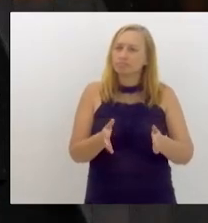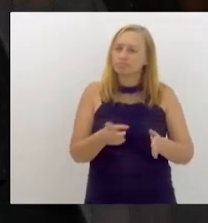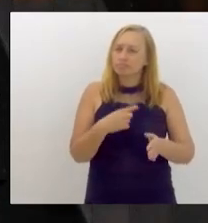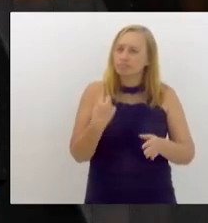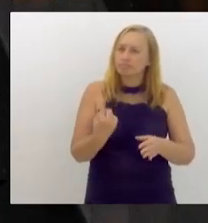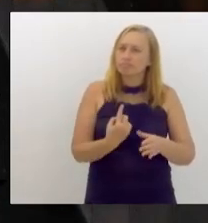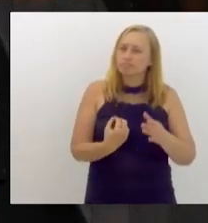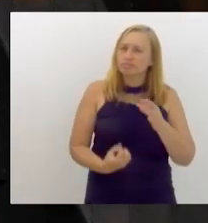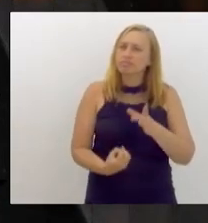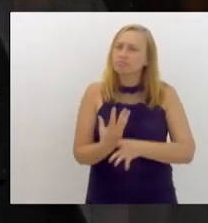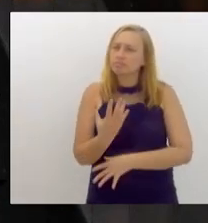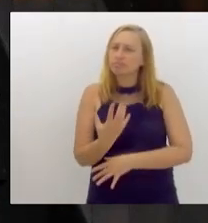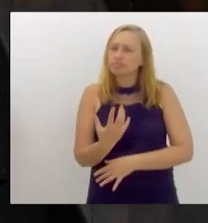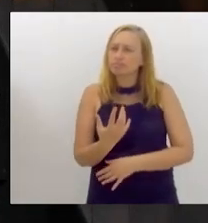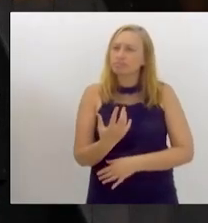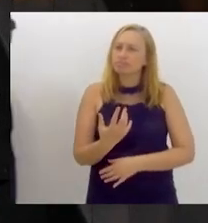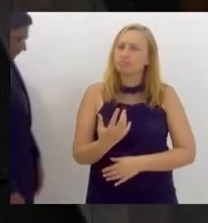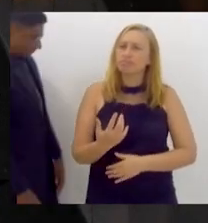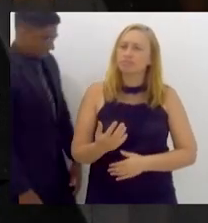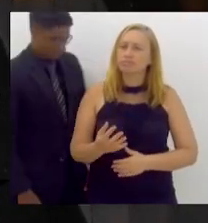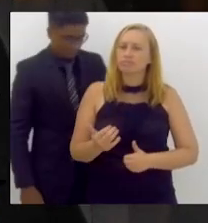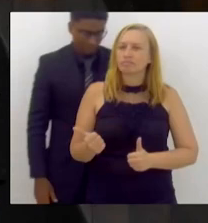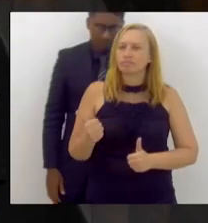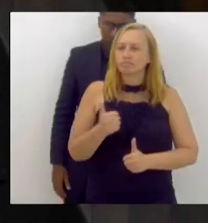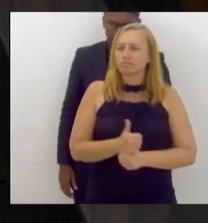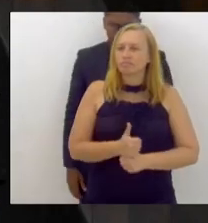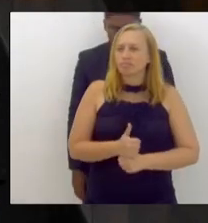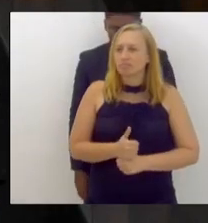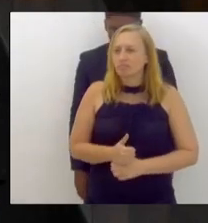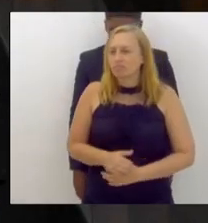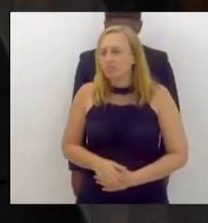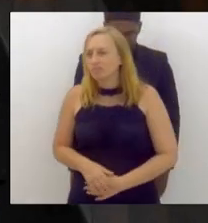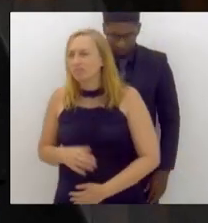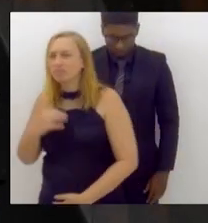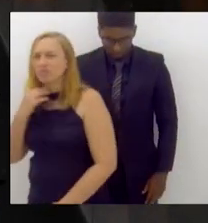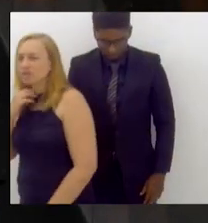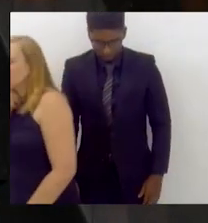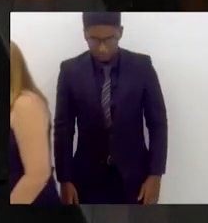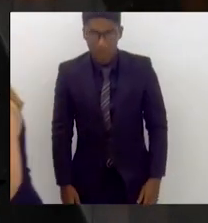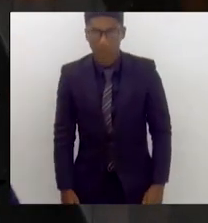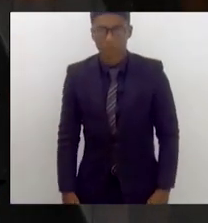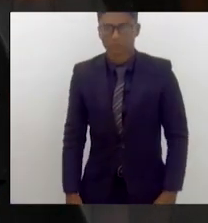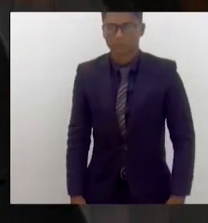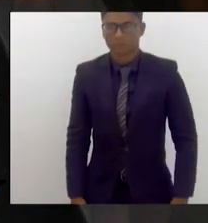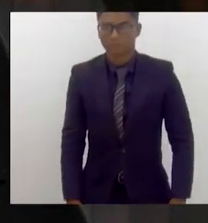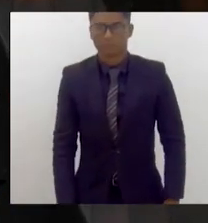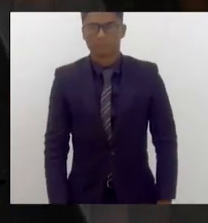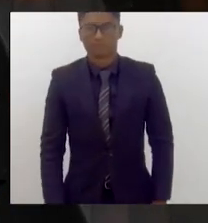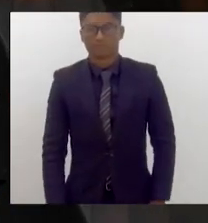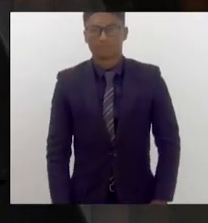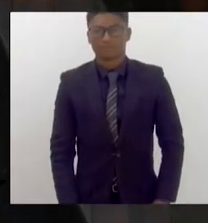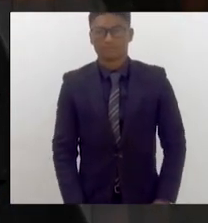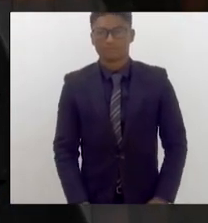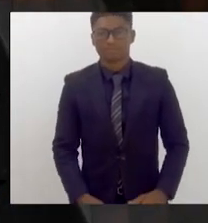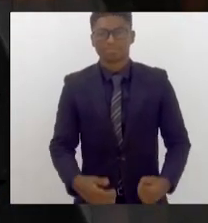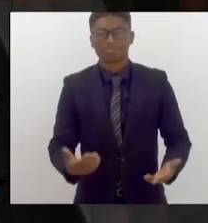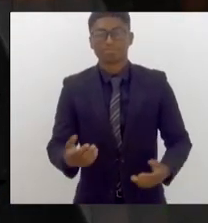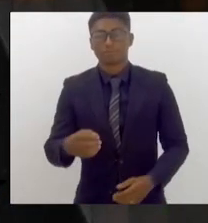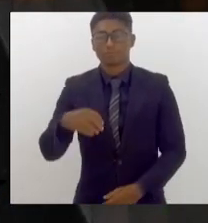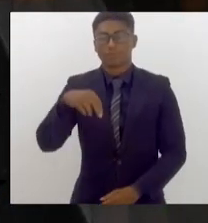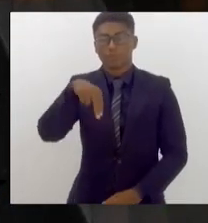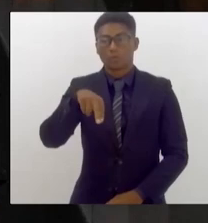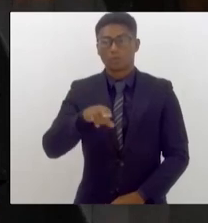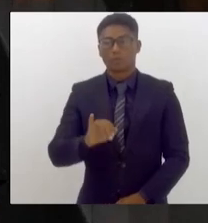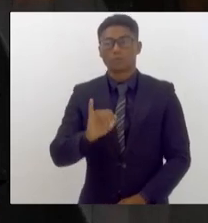construímos, fui reconhecido por diversos títulos e funções em Nova Iguaçu, não é?